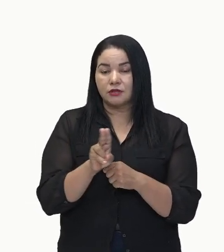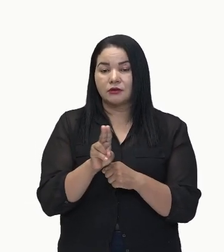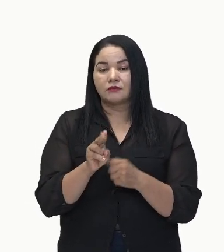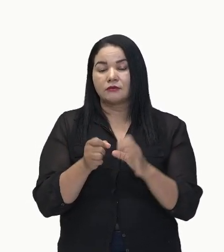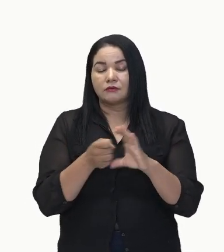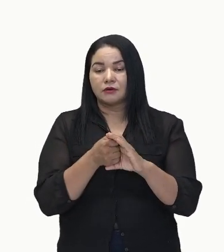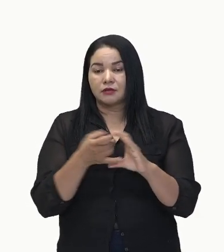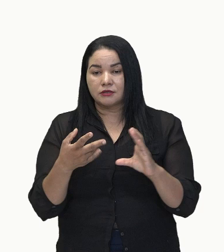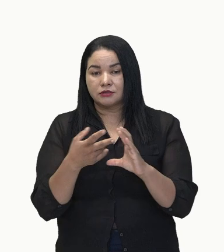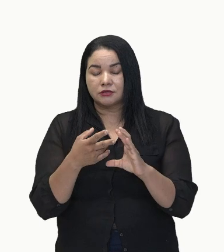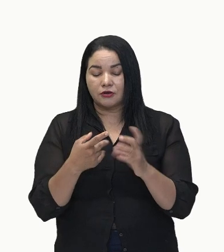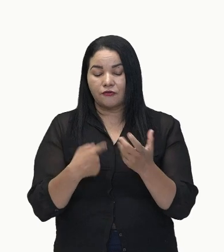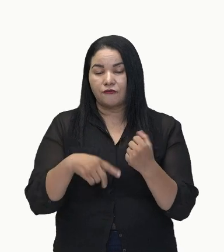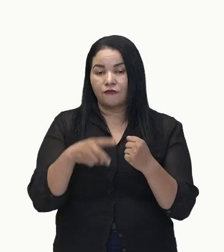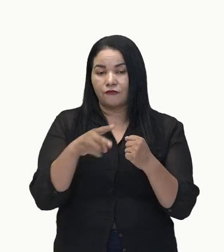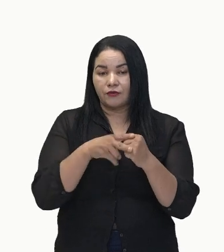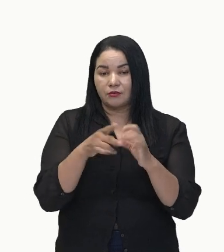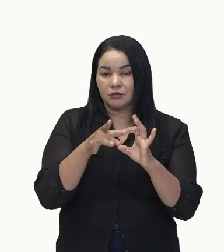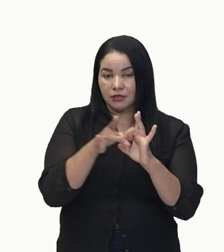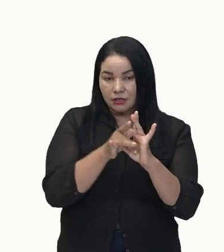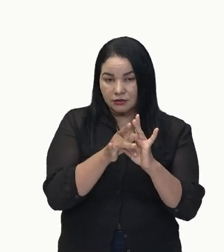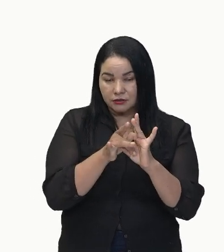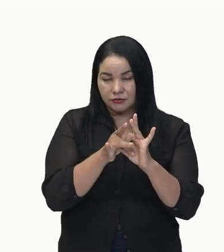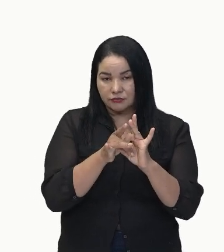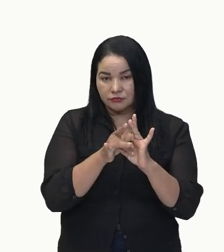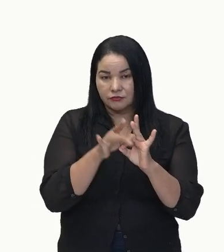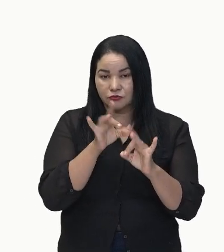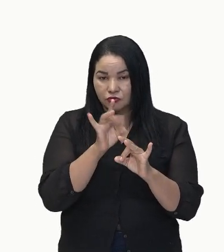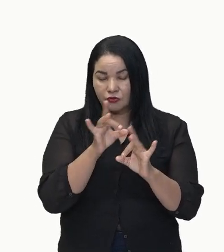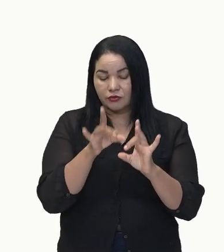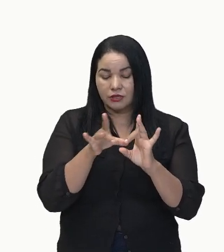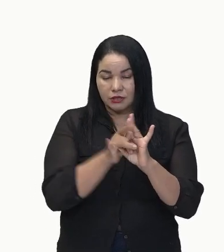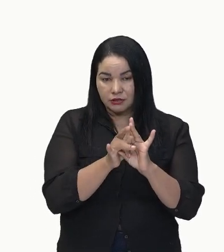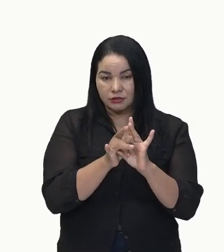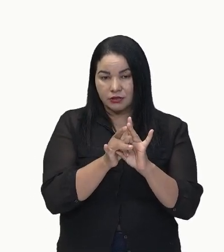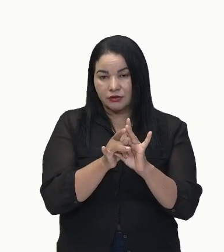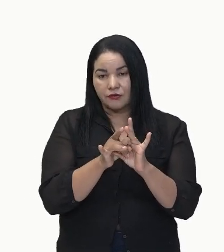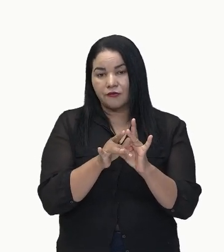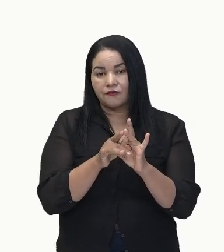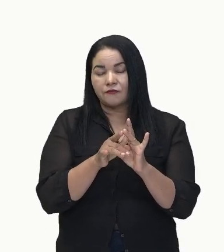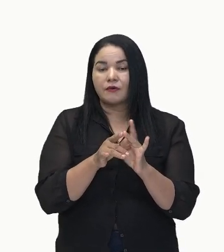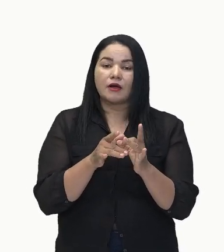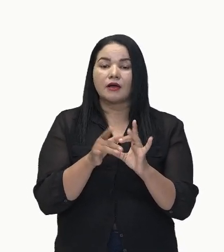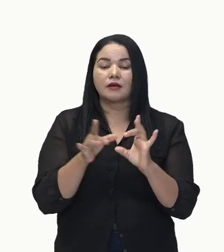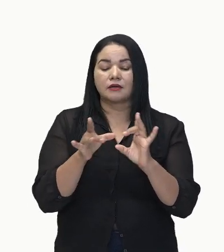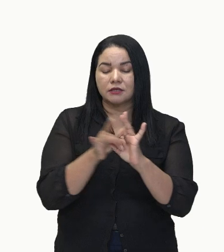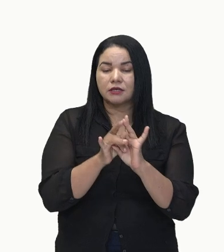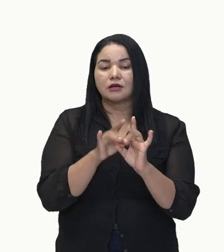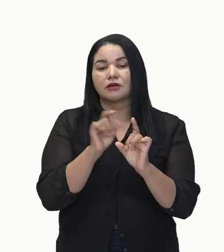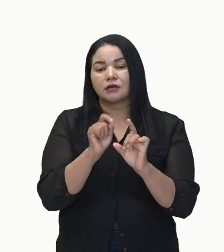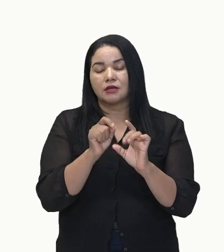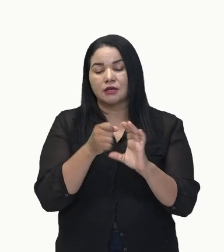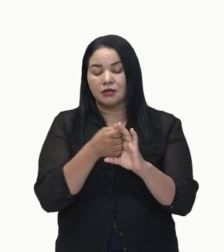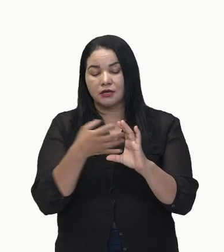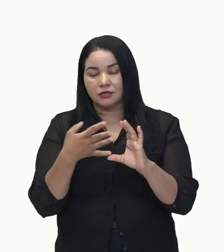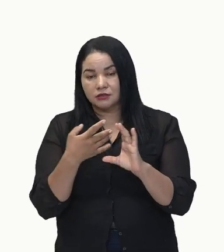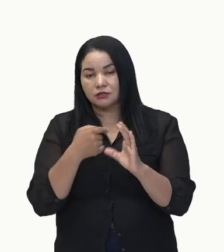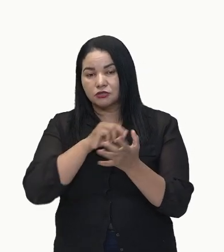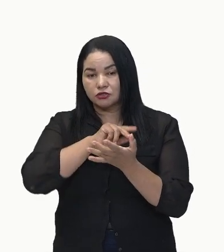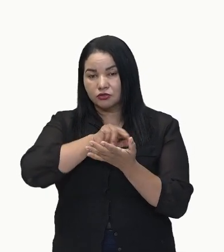ligação, indicando ali, ligando as suas características, qualidades e tudo mais.